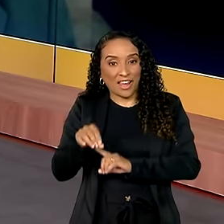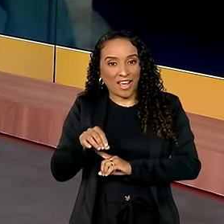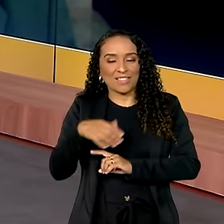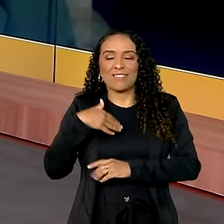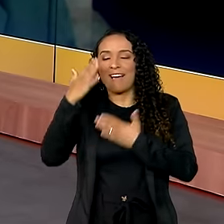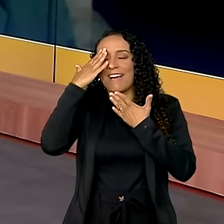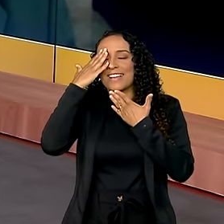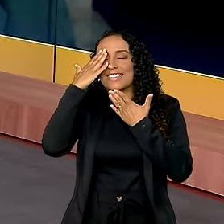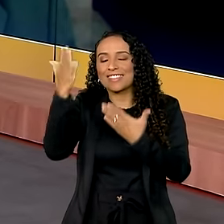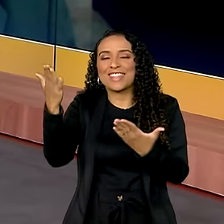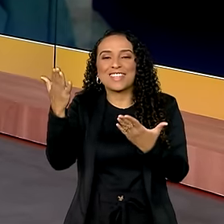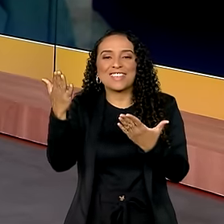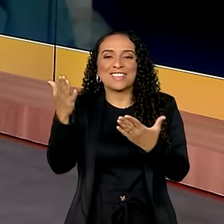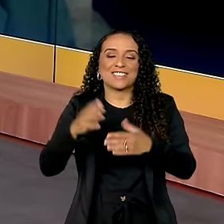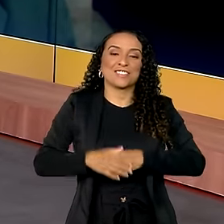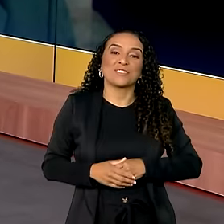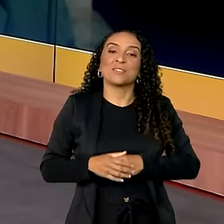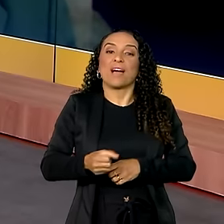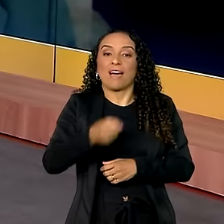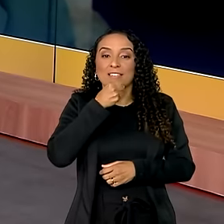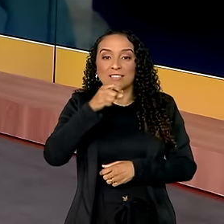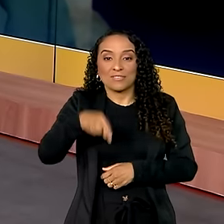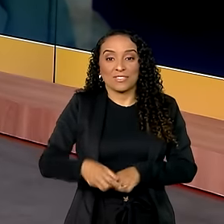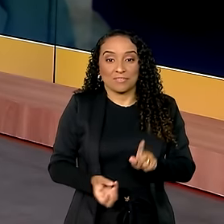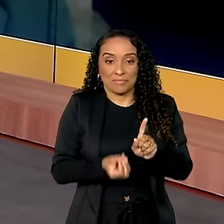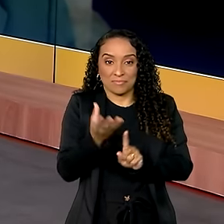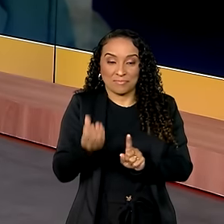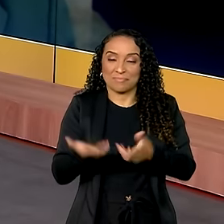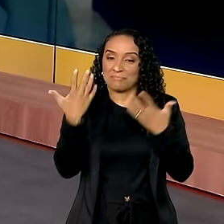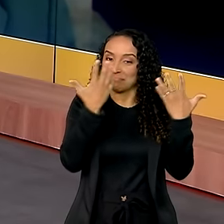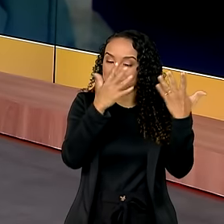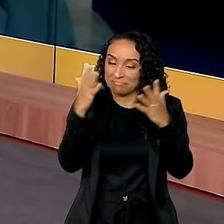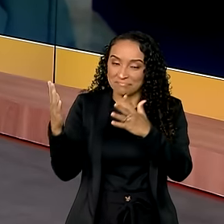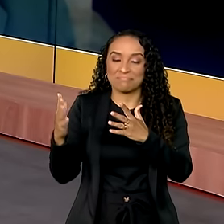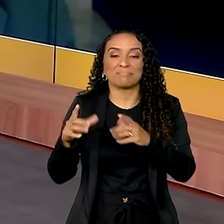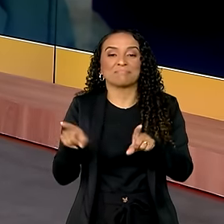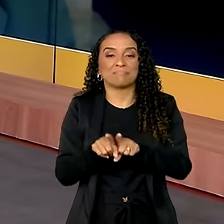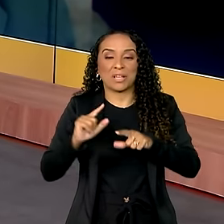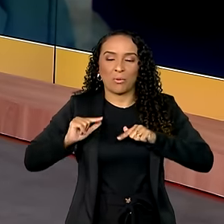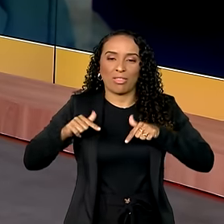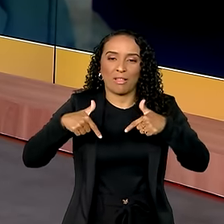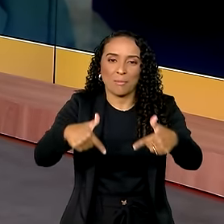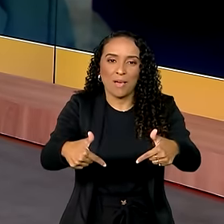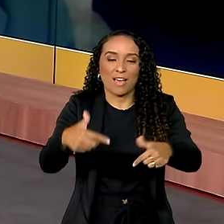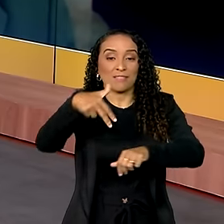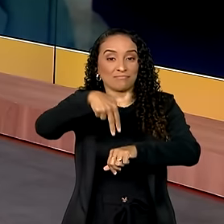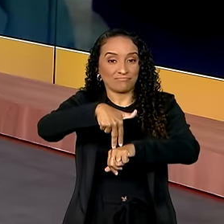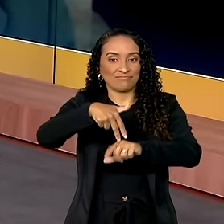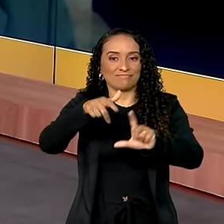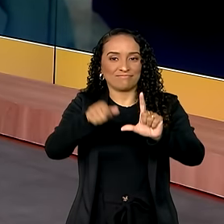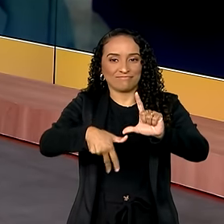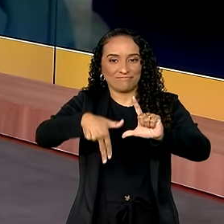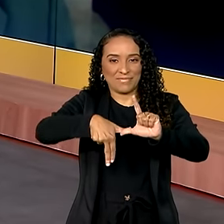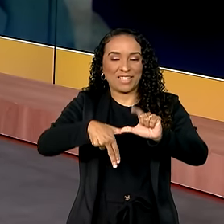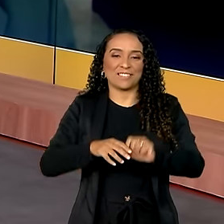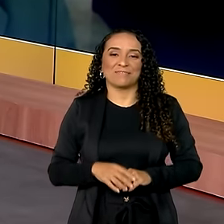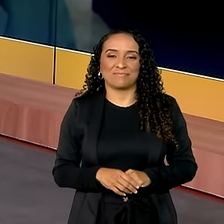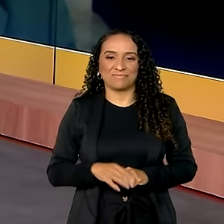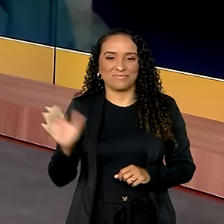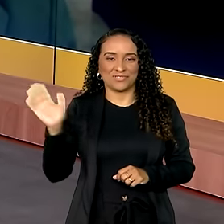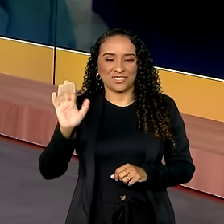a quem eu agradeço a gentileza da entrevista aqui no Canal Gov. Parabéns aí pelo trabalho à frente do CNPq. Até uma próxima, presidente.